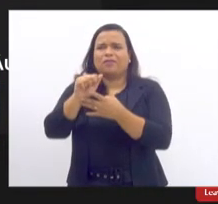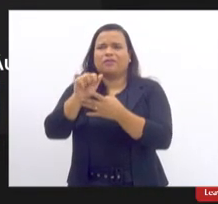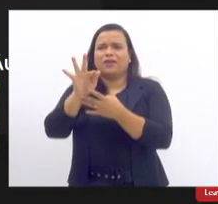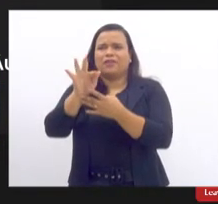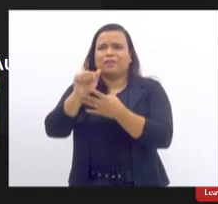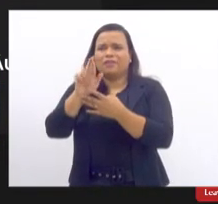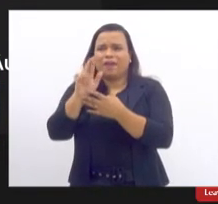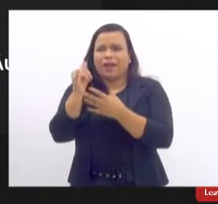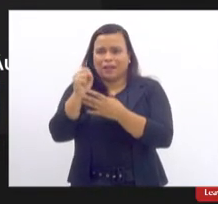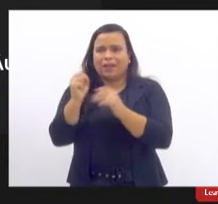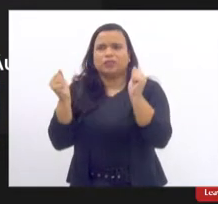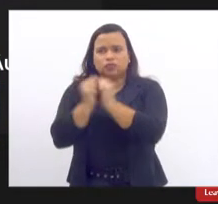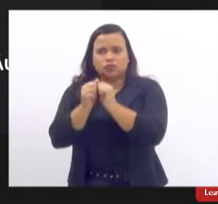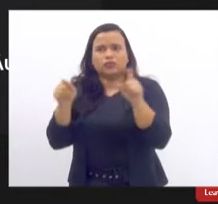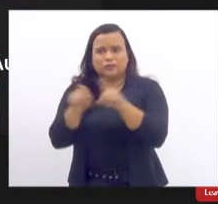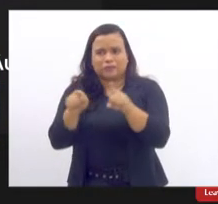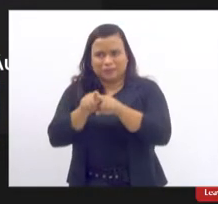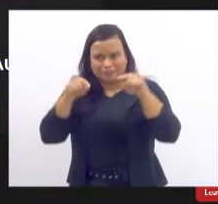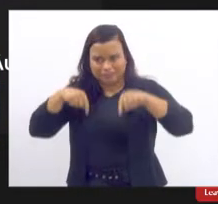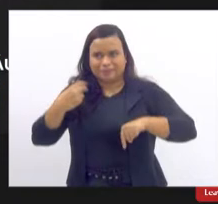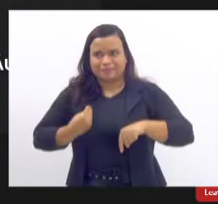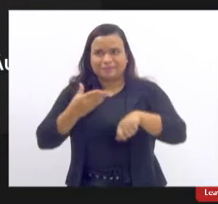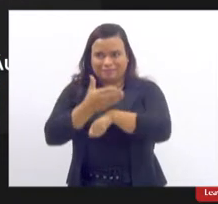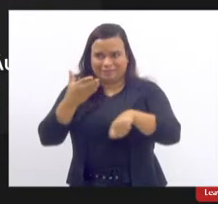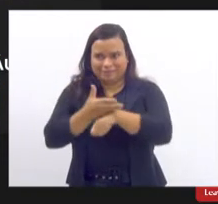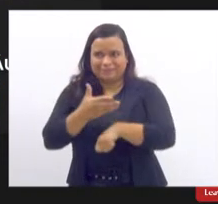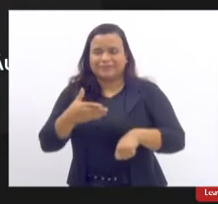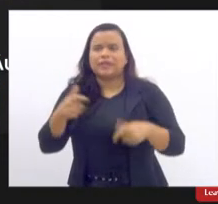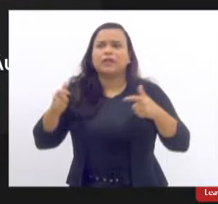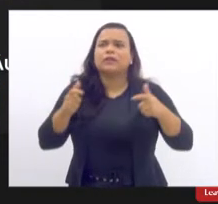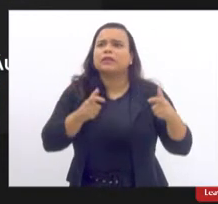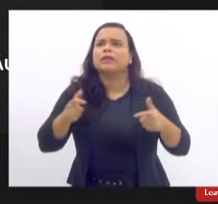conosco. Cadê a Flávia?